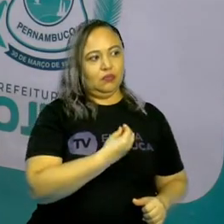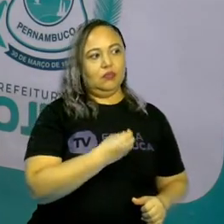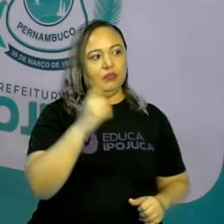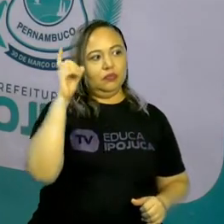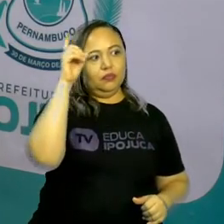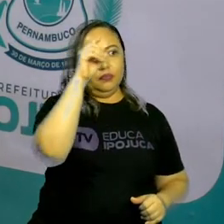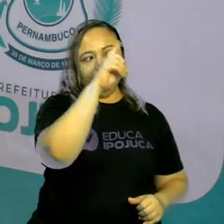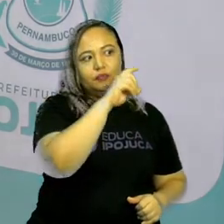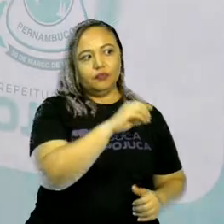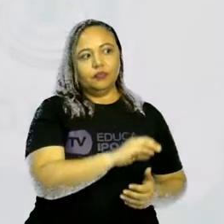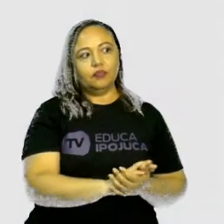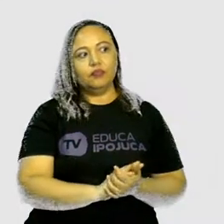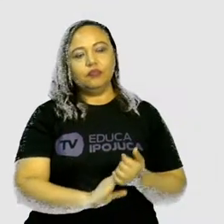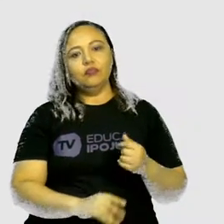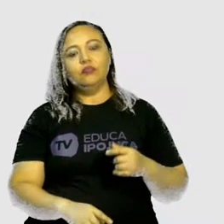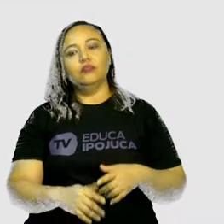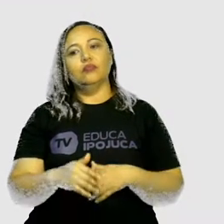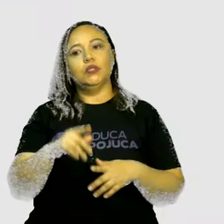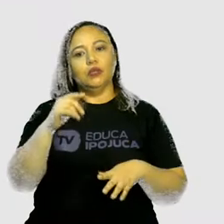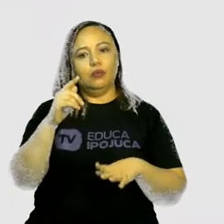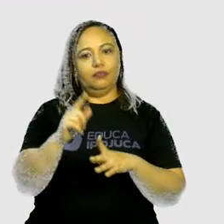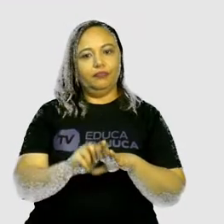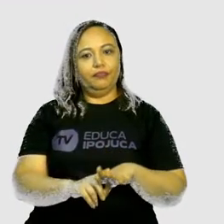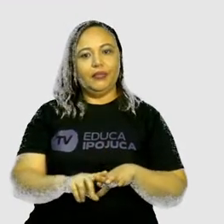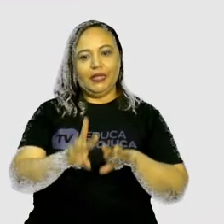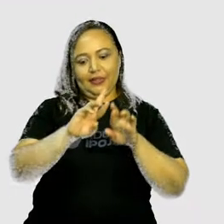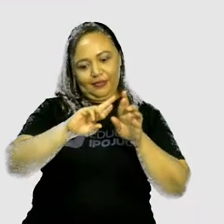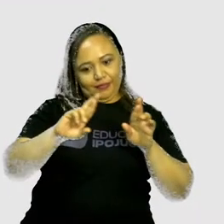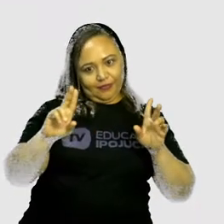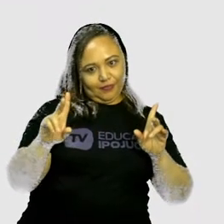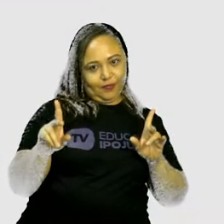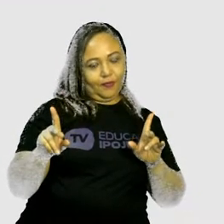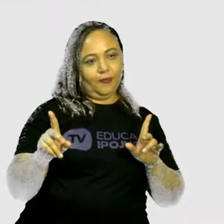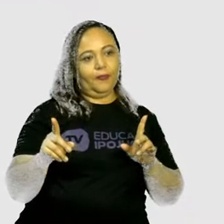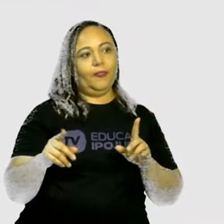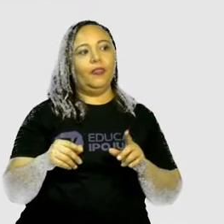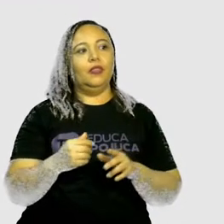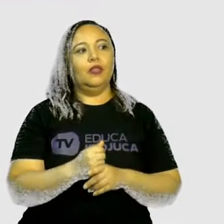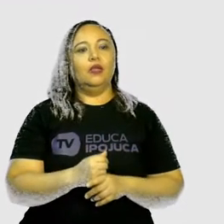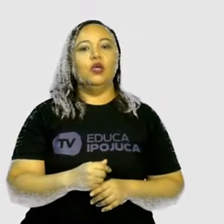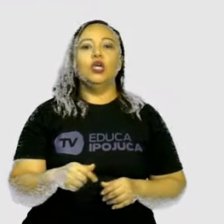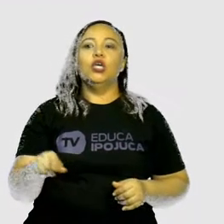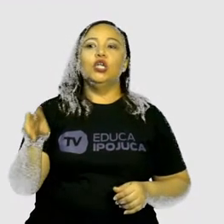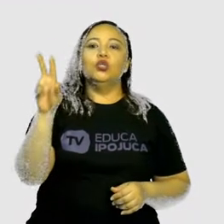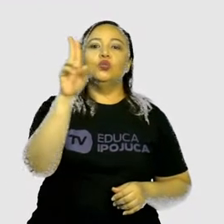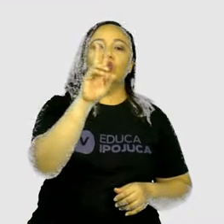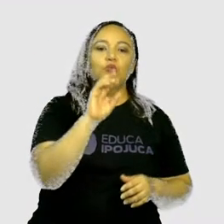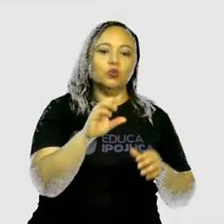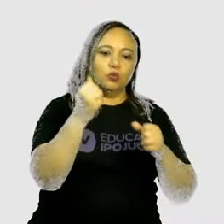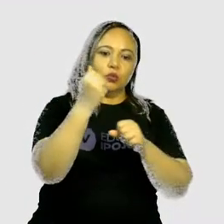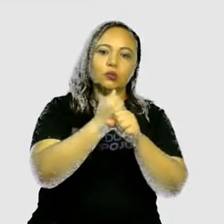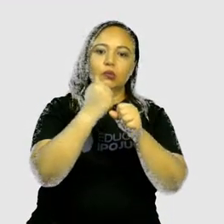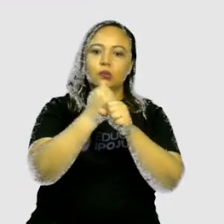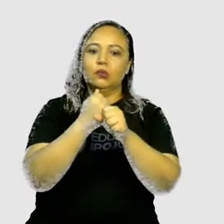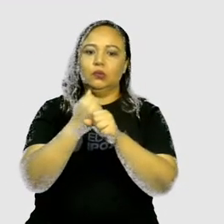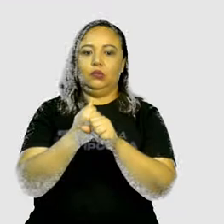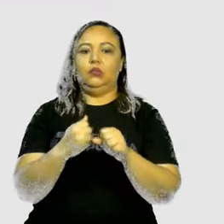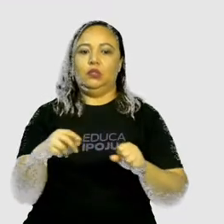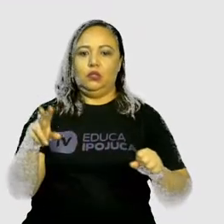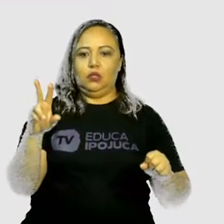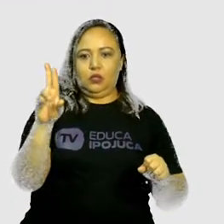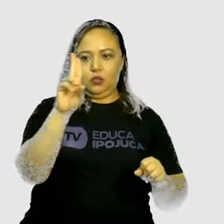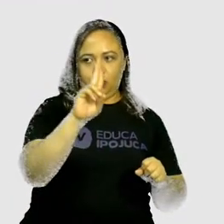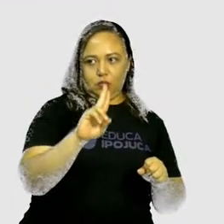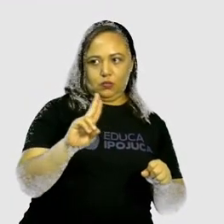Olha as construções das moradias. As moradias são construídas utilizando a madeira.